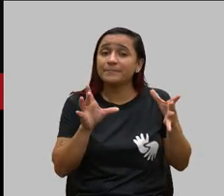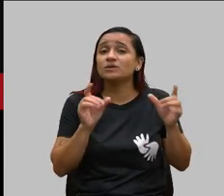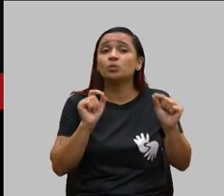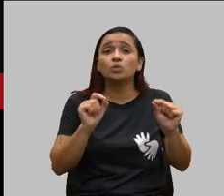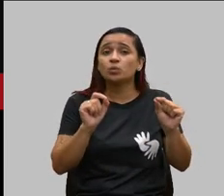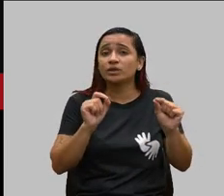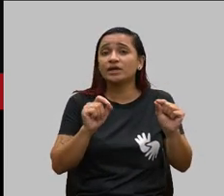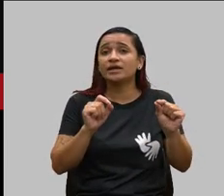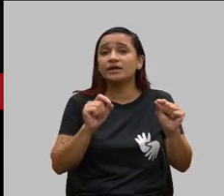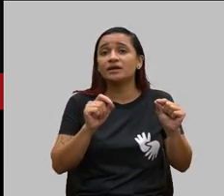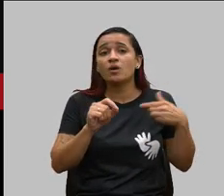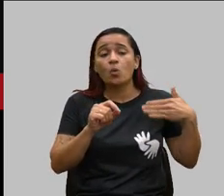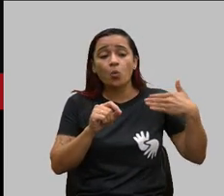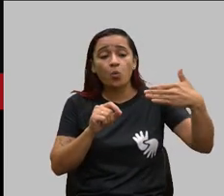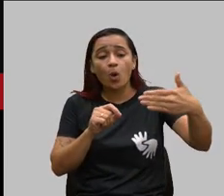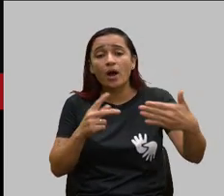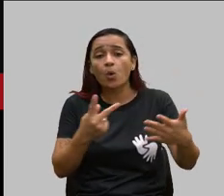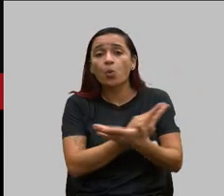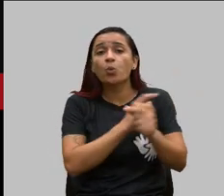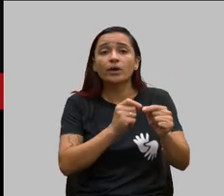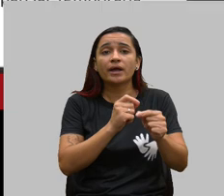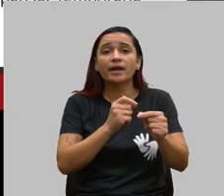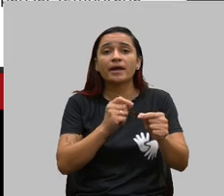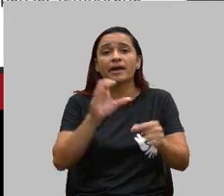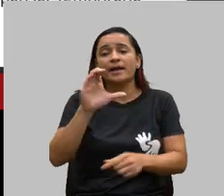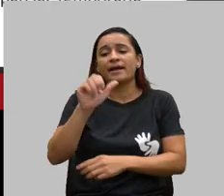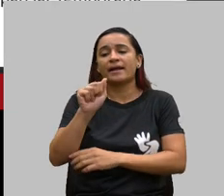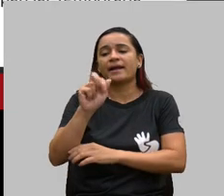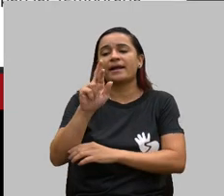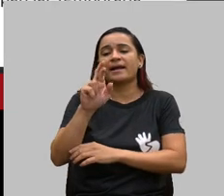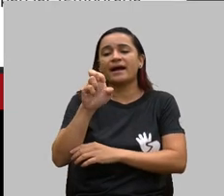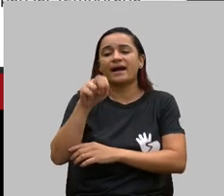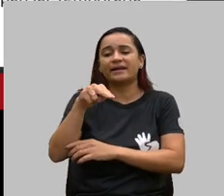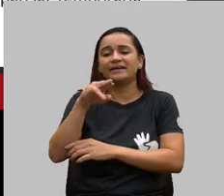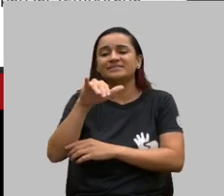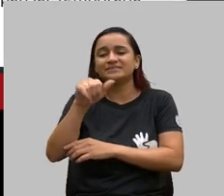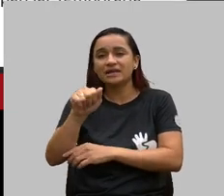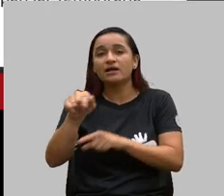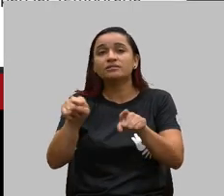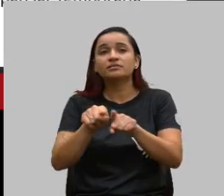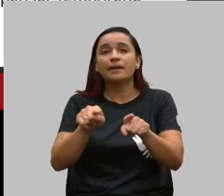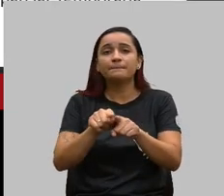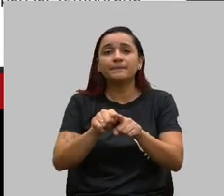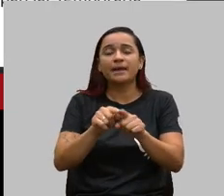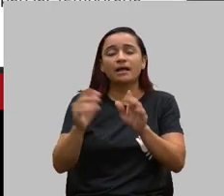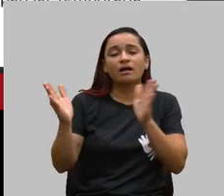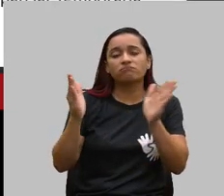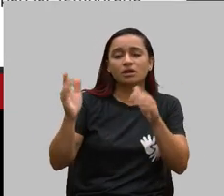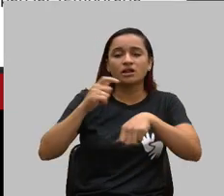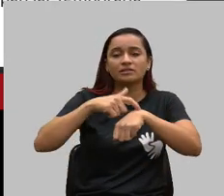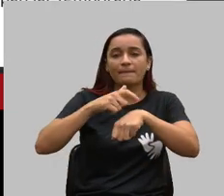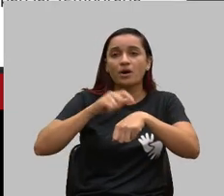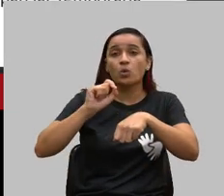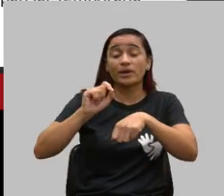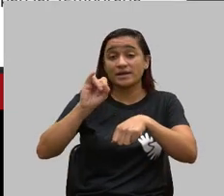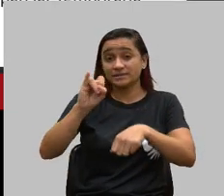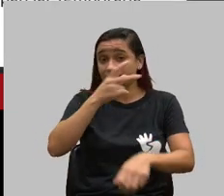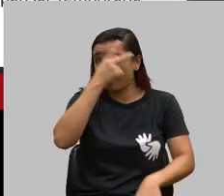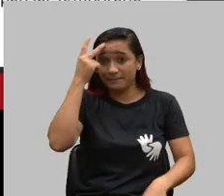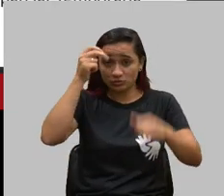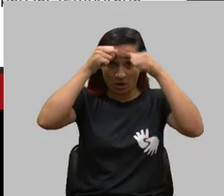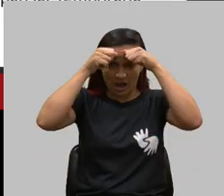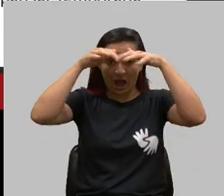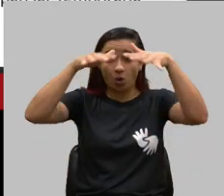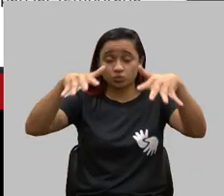é o caso aplicação de carência e cobertura parcial temporária que no caso das pessoas com transtornos de espectro